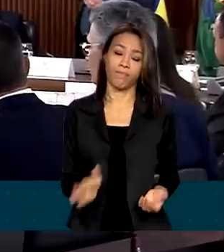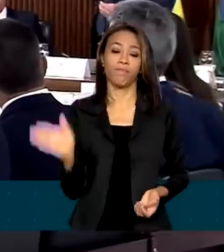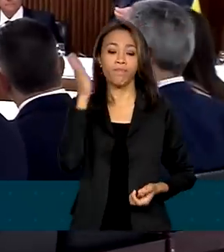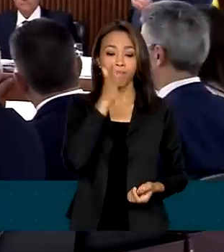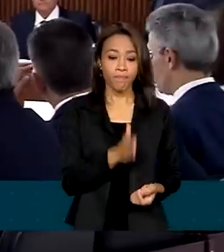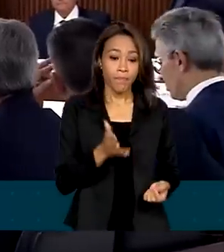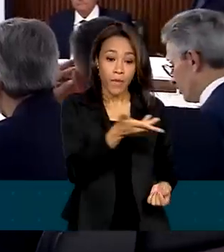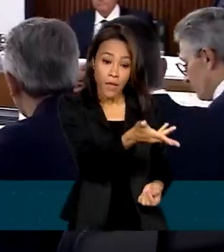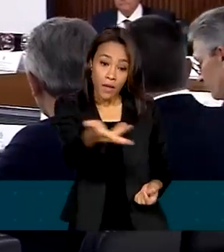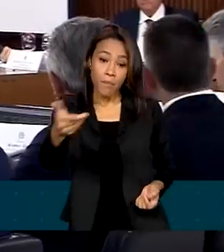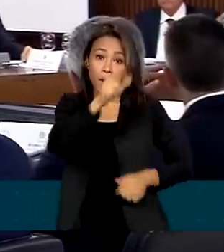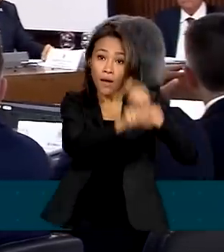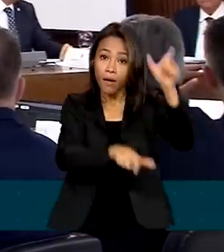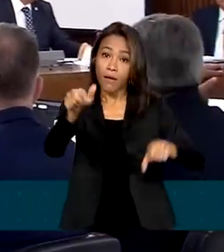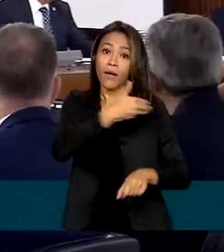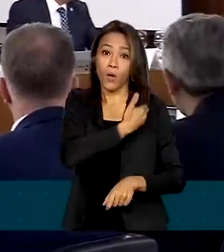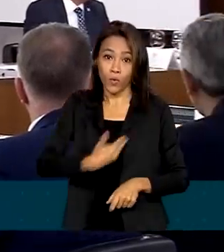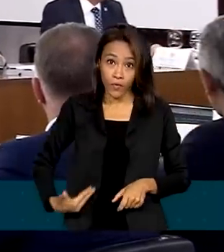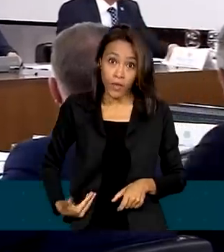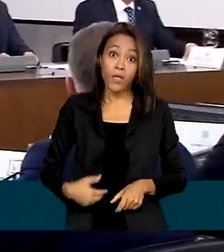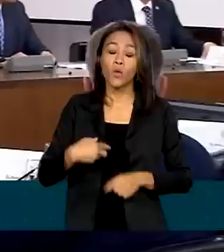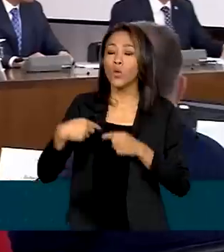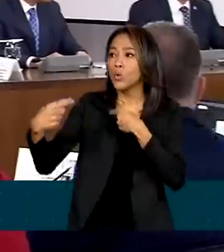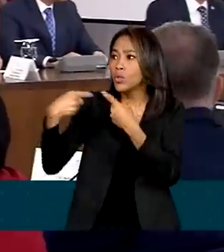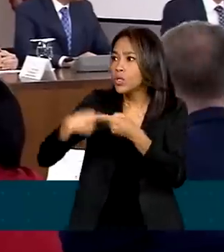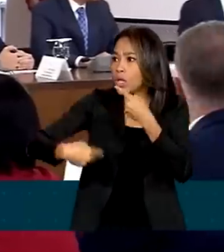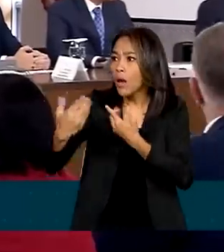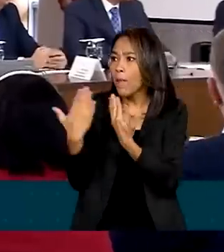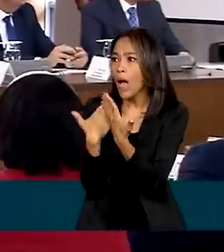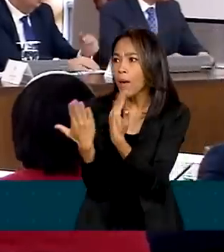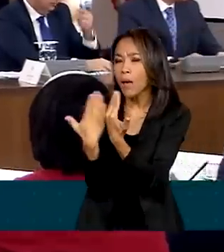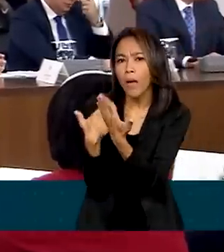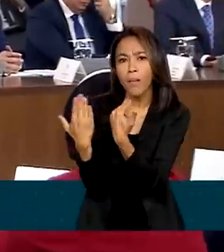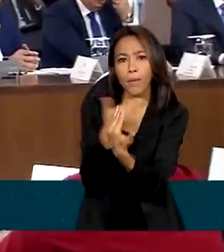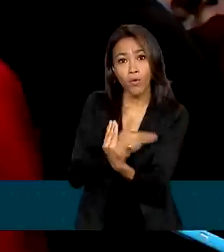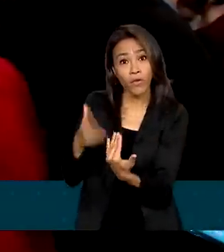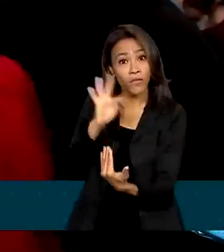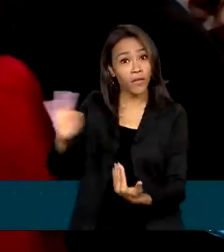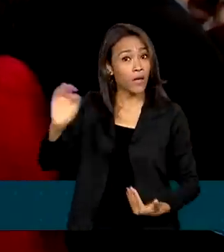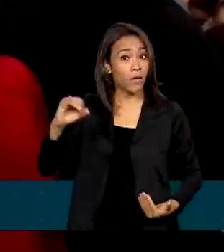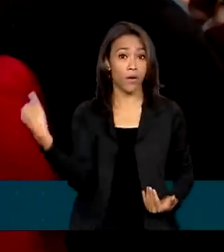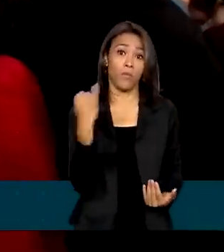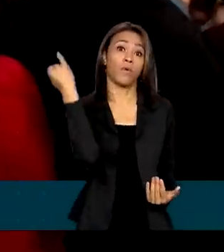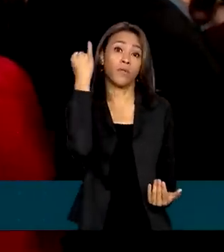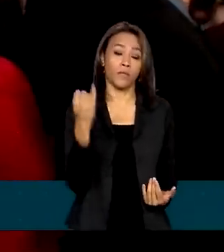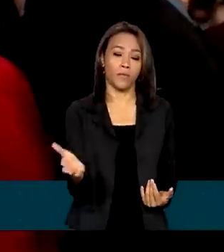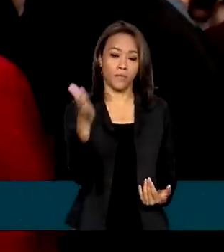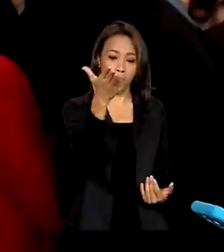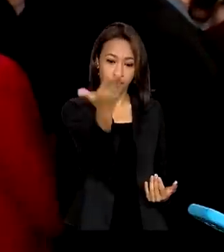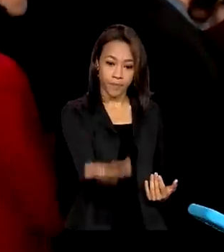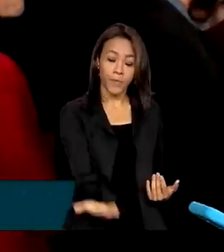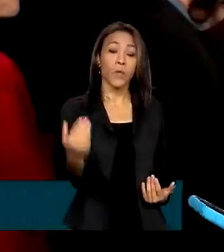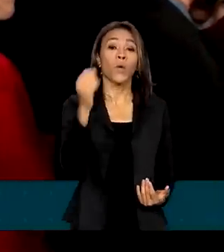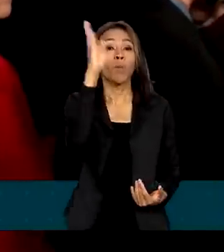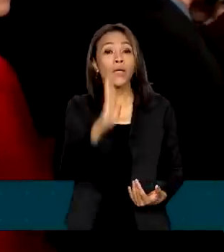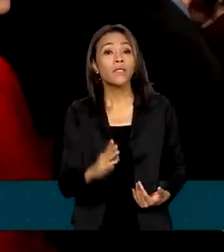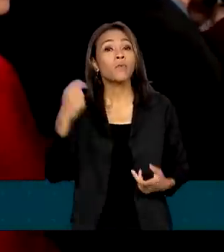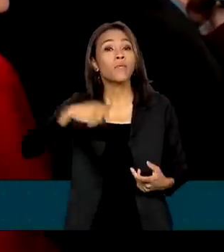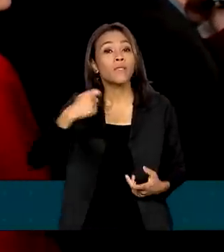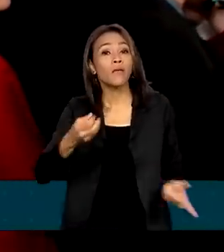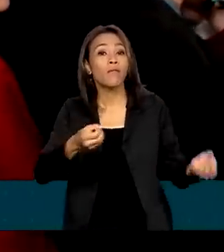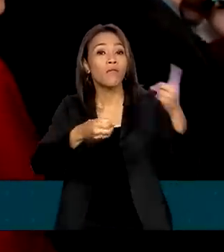governadores, o diálogo constante com o governo federal é o ideal. O Brasil precisa voltar a conviver,